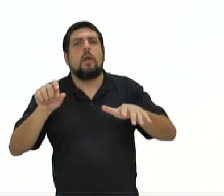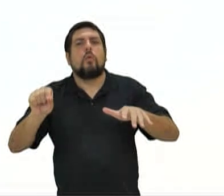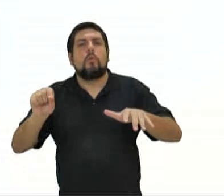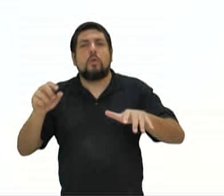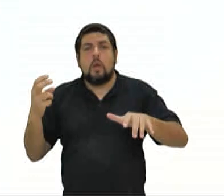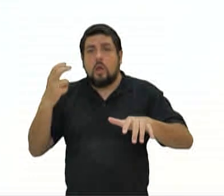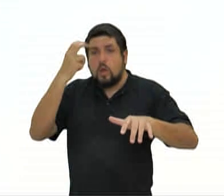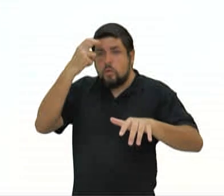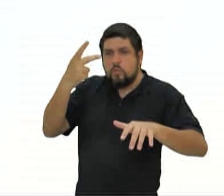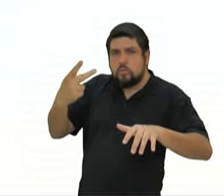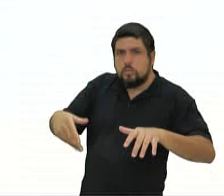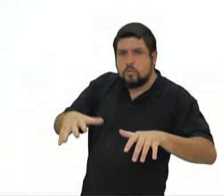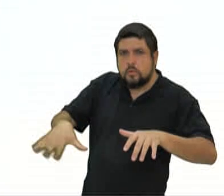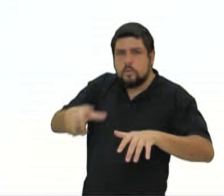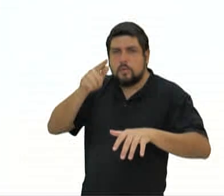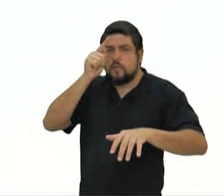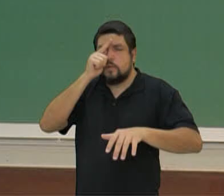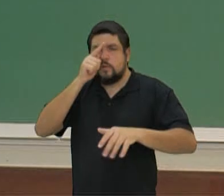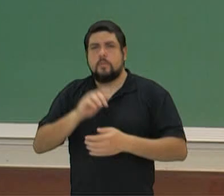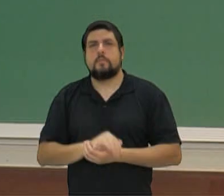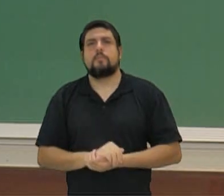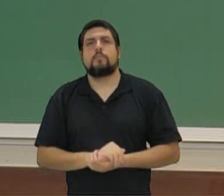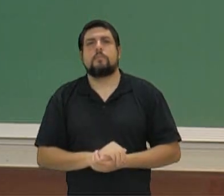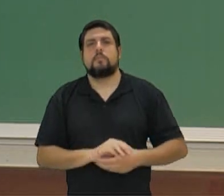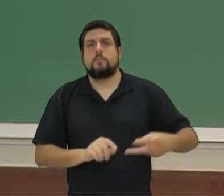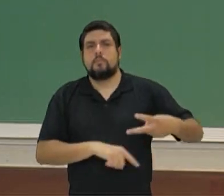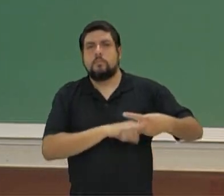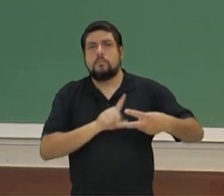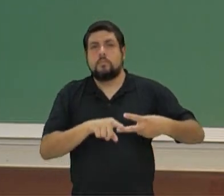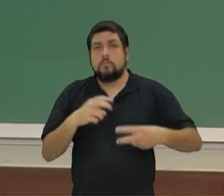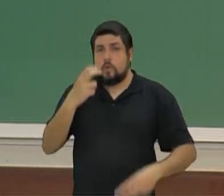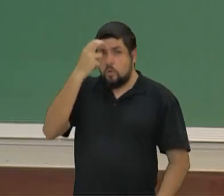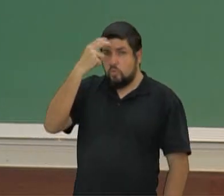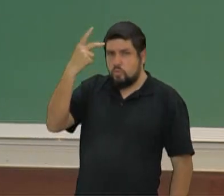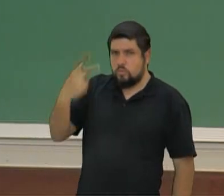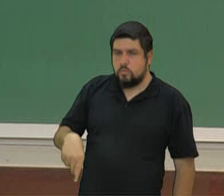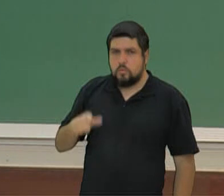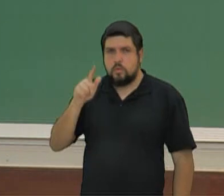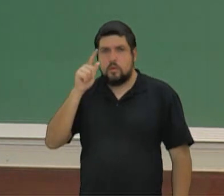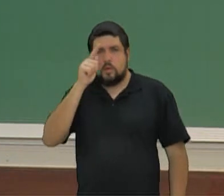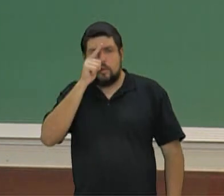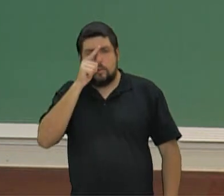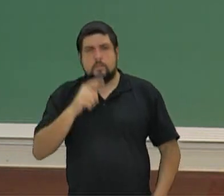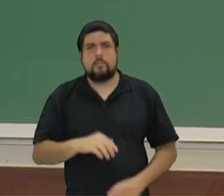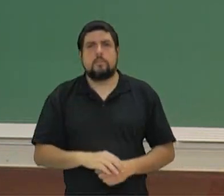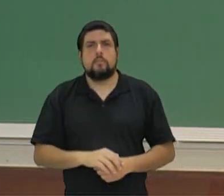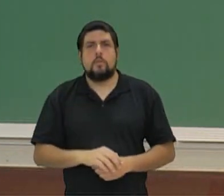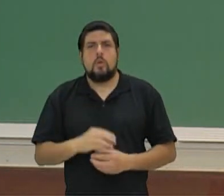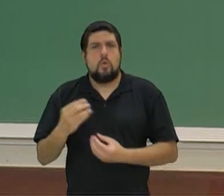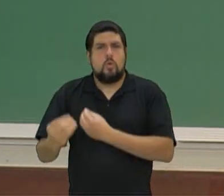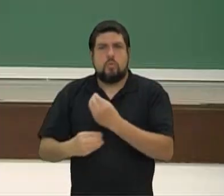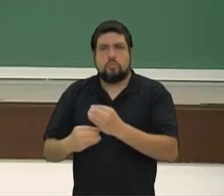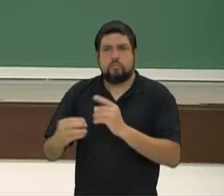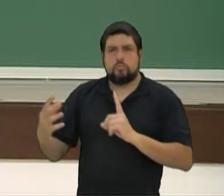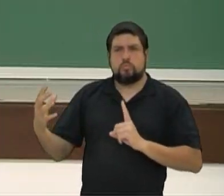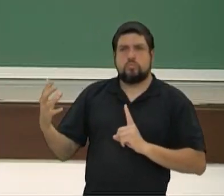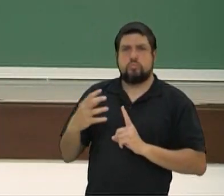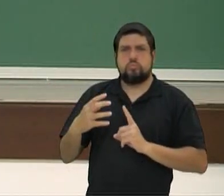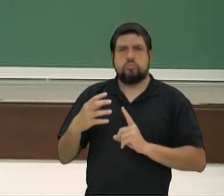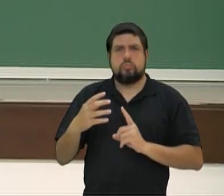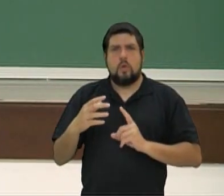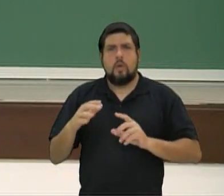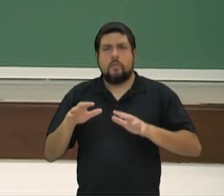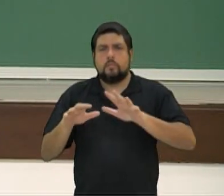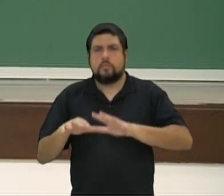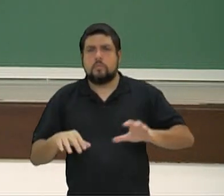grega aos territórios conquistados. Agora vamos para o nosso próximo tema, cultura grega. A influência na cultura grega no mundo ocidental é visível. Você vê na